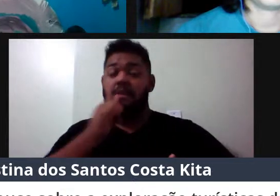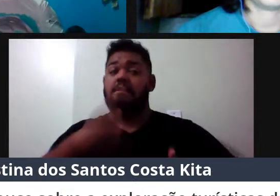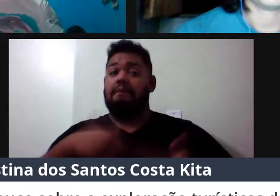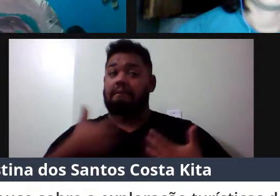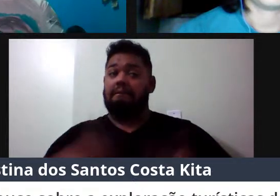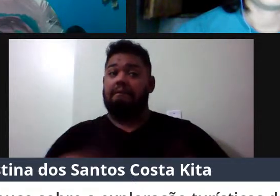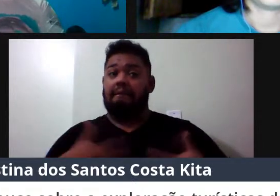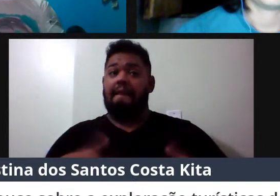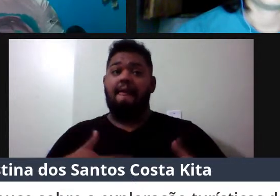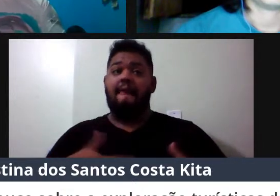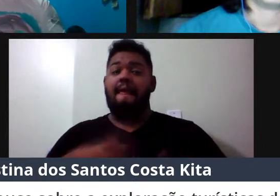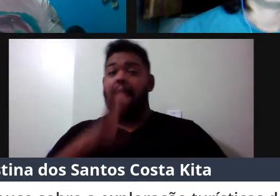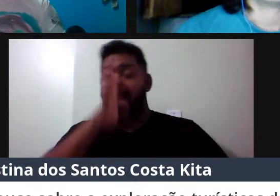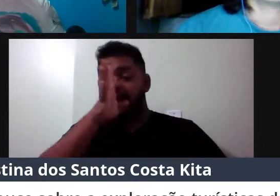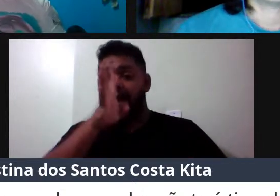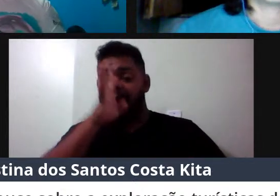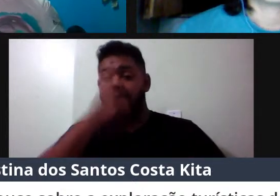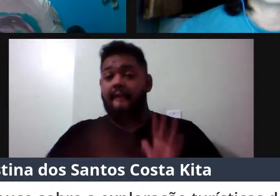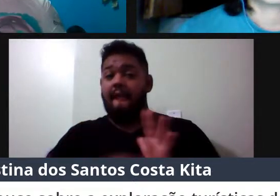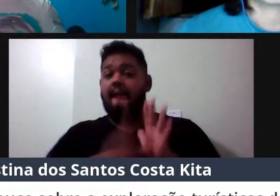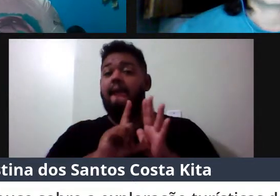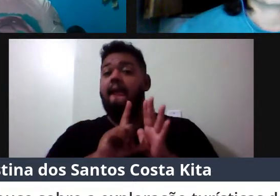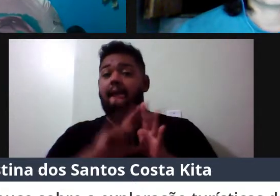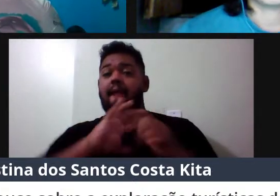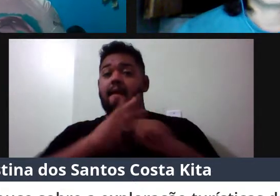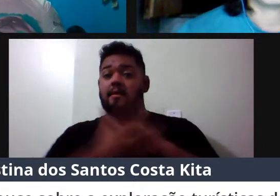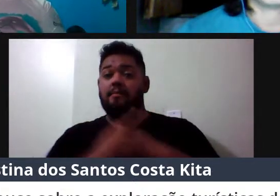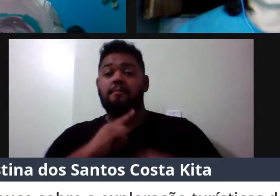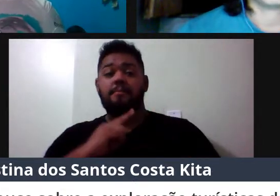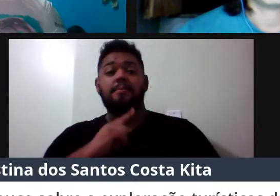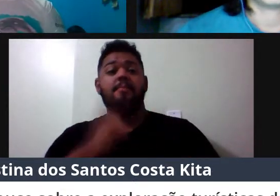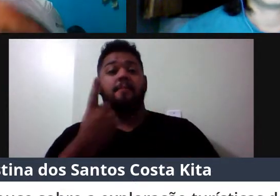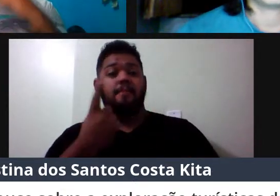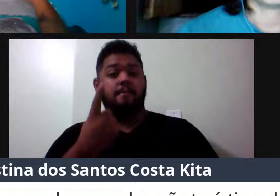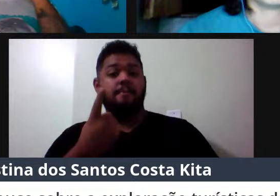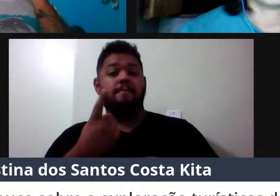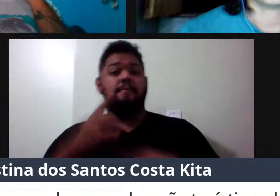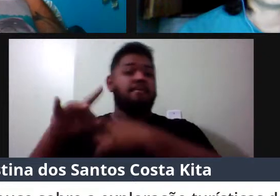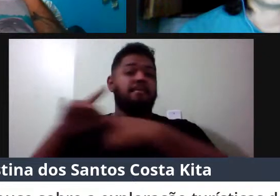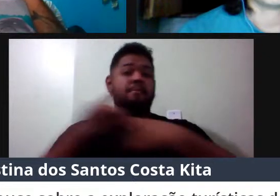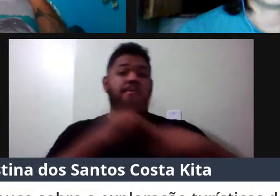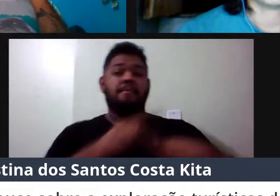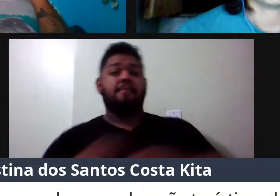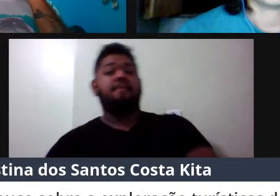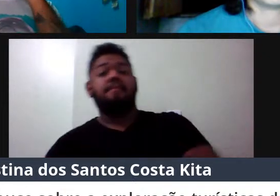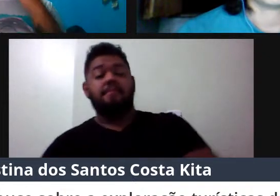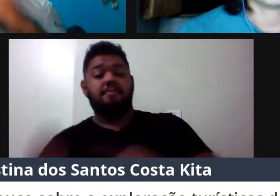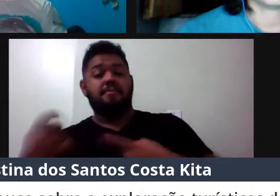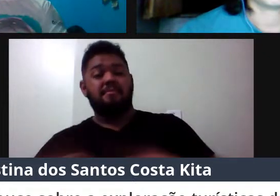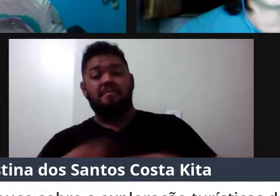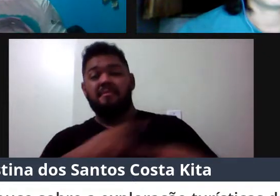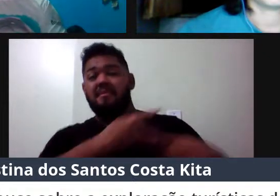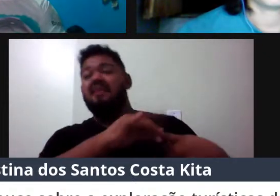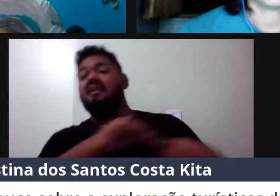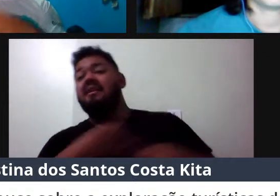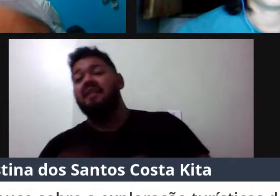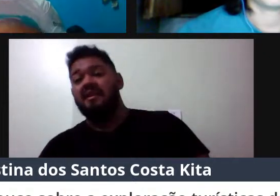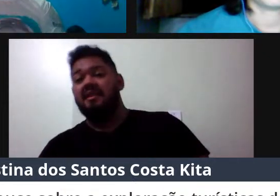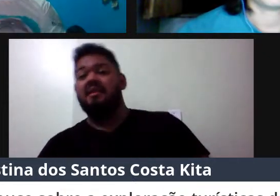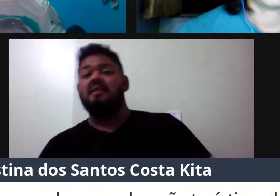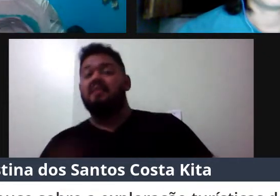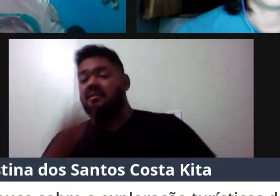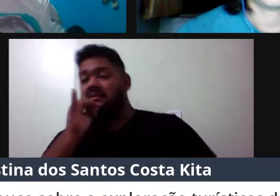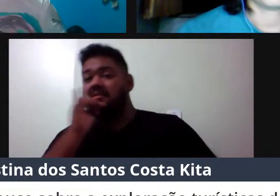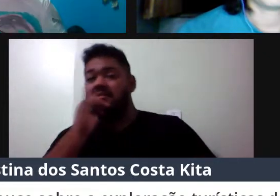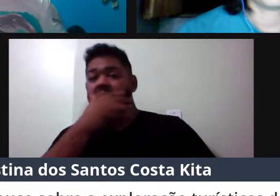conseguiu fazer antes da pandemia, tinha um filhote que puxava, gente tentava, eu tinha que entrar na água para fixar os equipamentos, né,